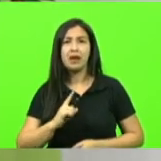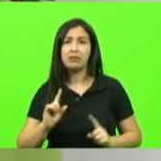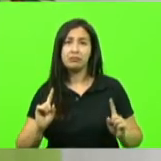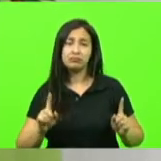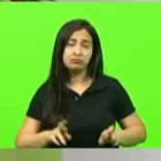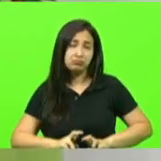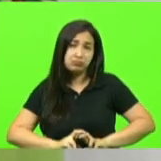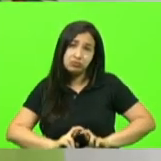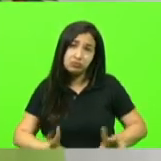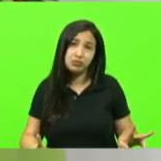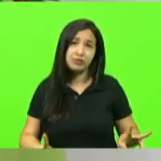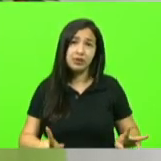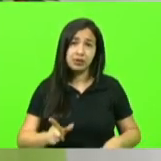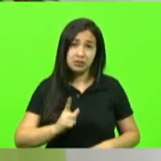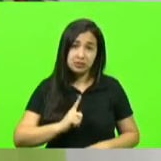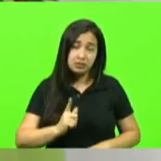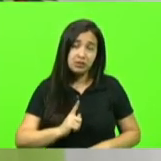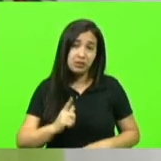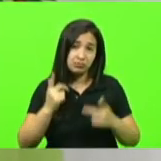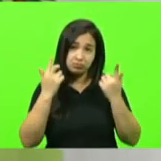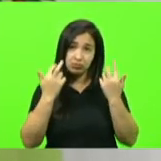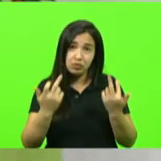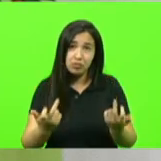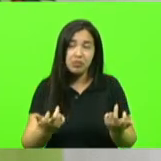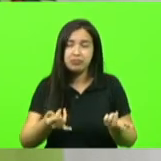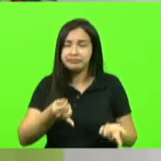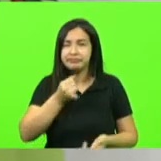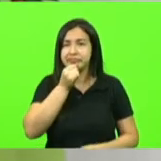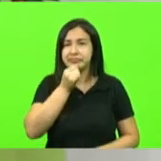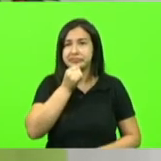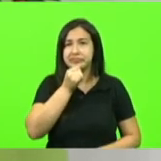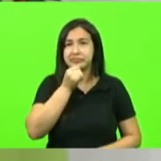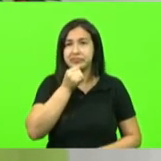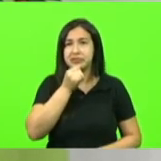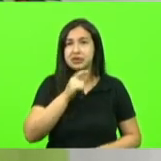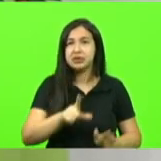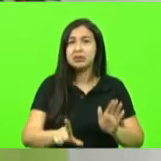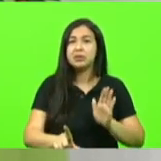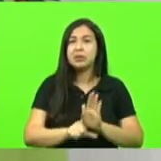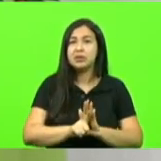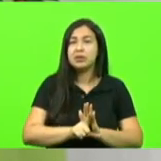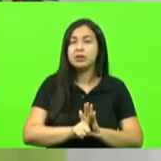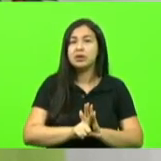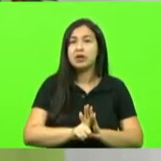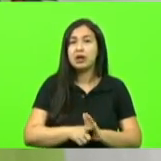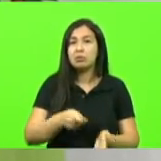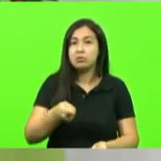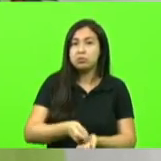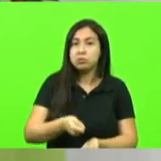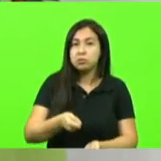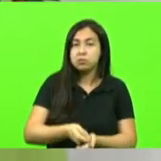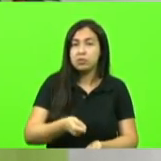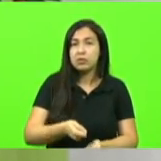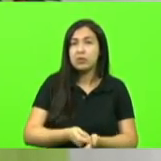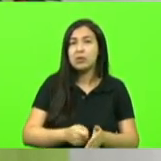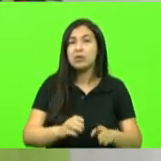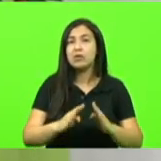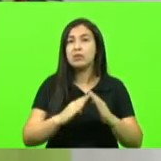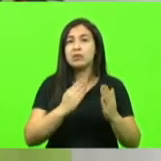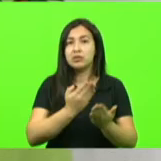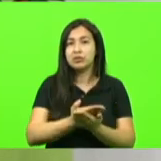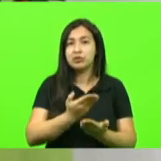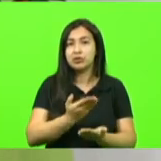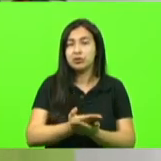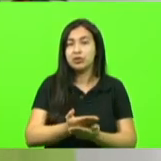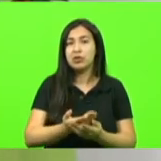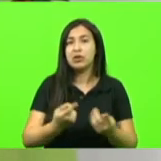senador Carlos Moisés como por exemplo da lei que obriga as escolas a ter